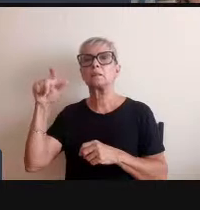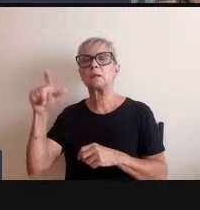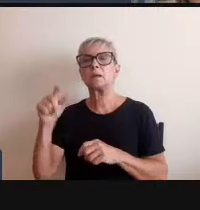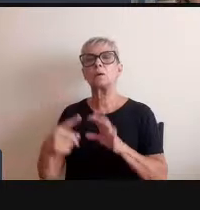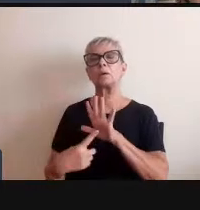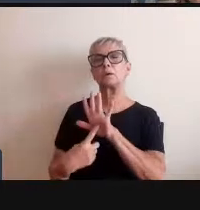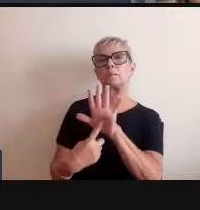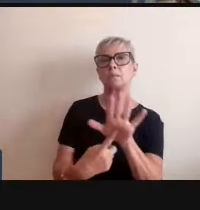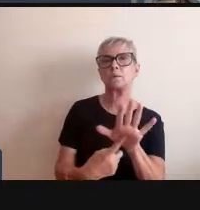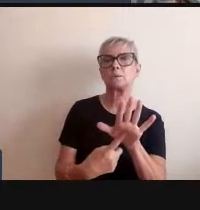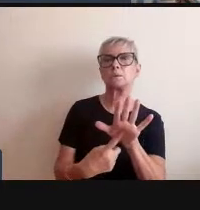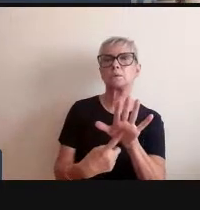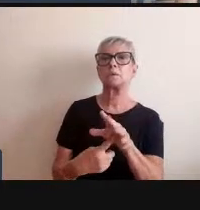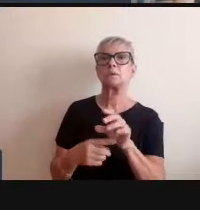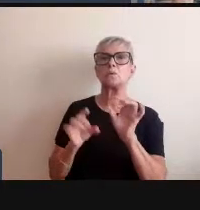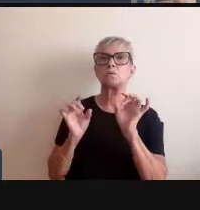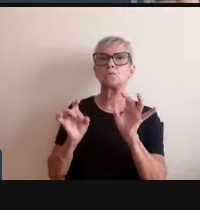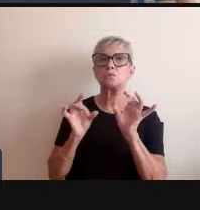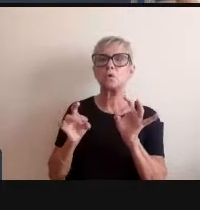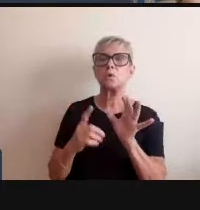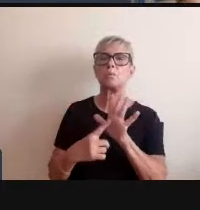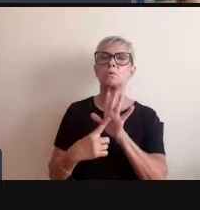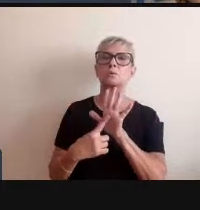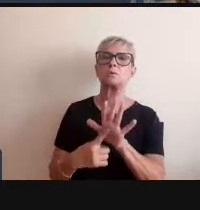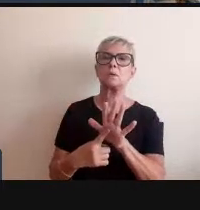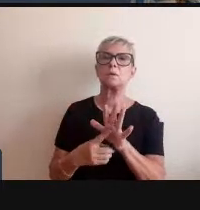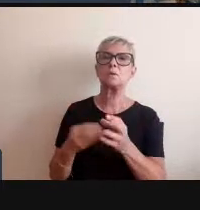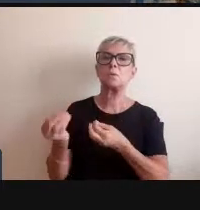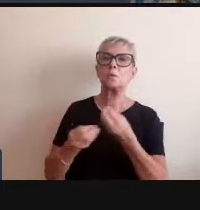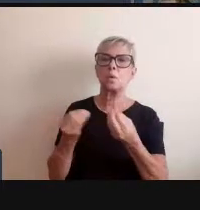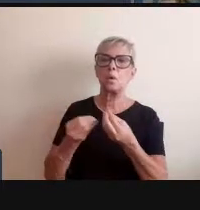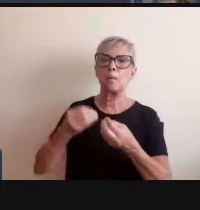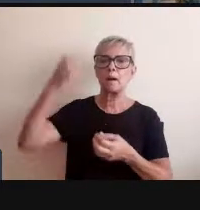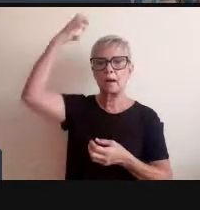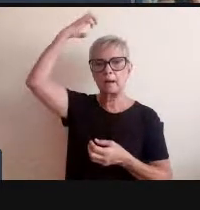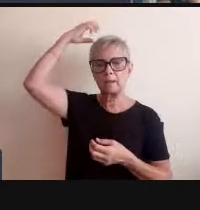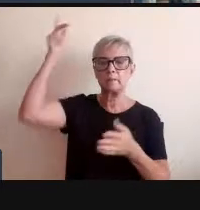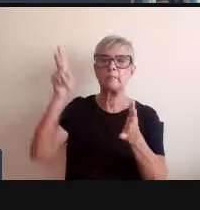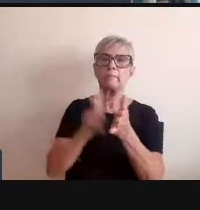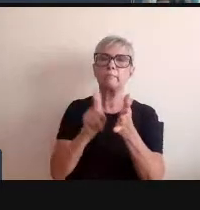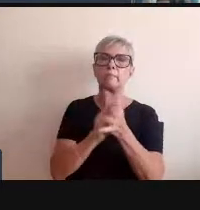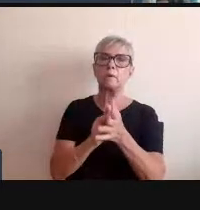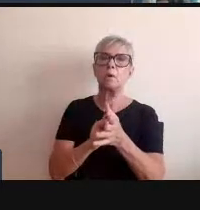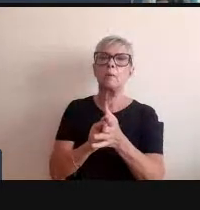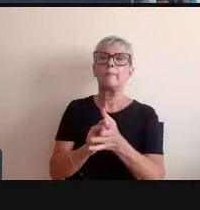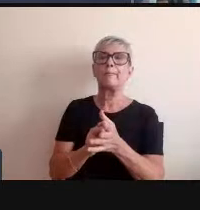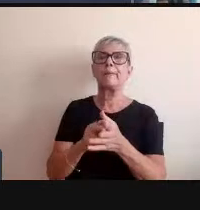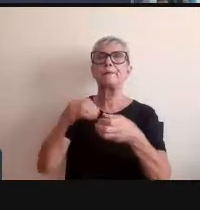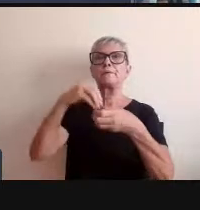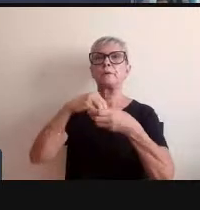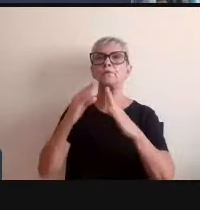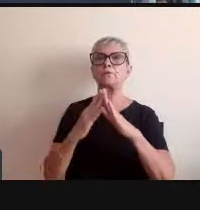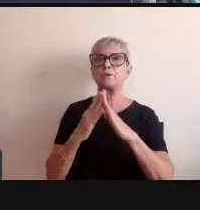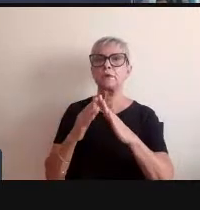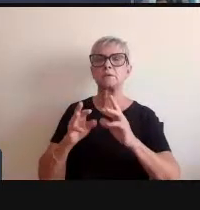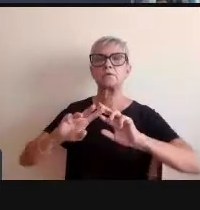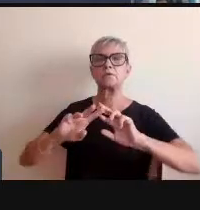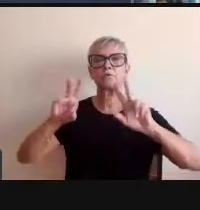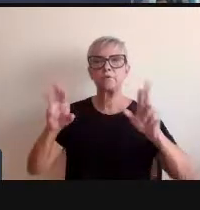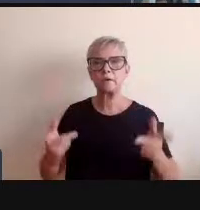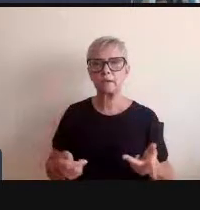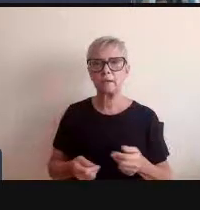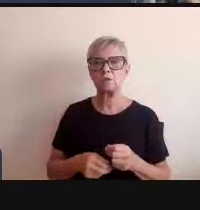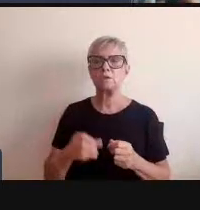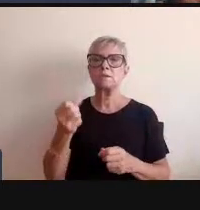e não mostrando a mulher como a rainha do lar ou seja os tempos são outros estão em 68